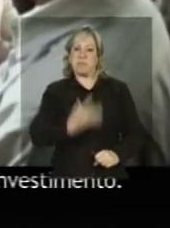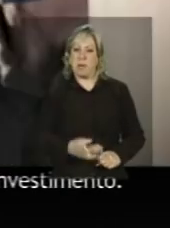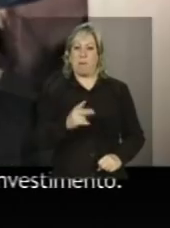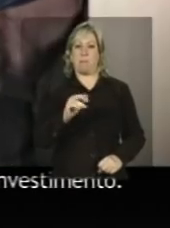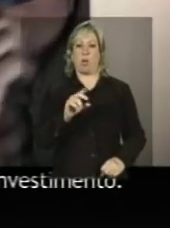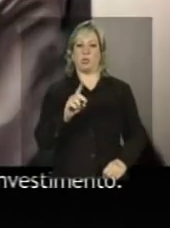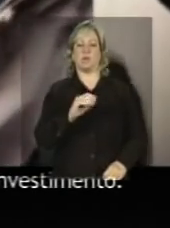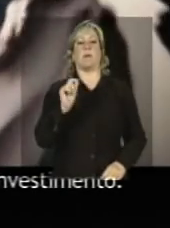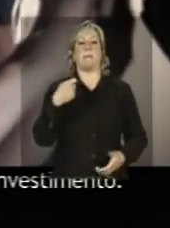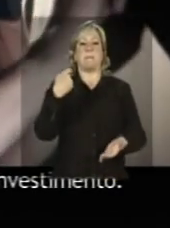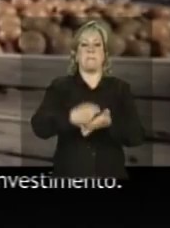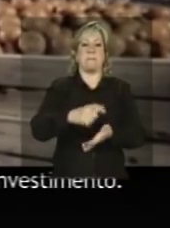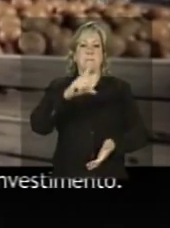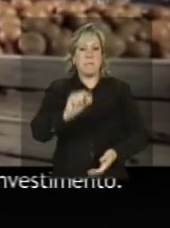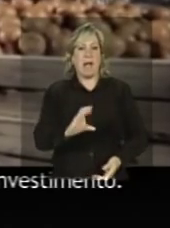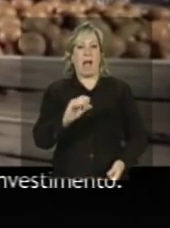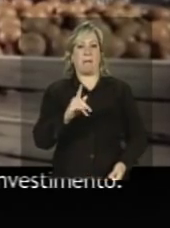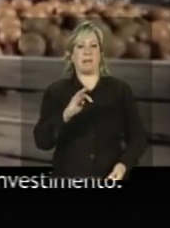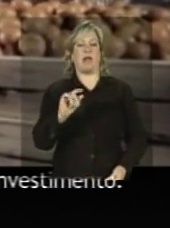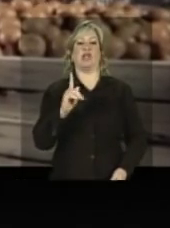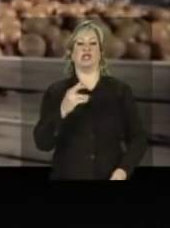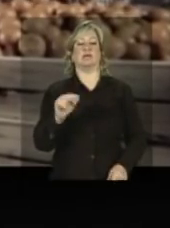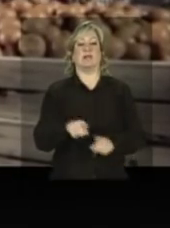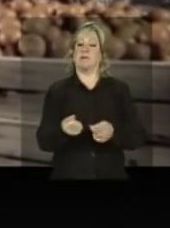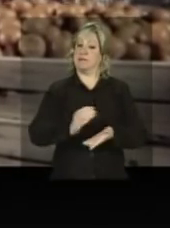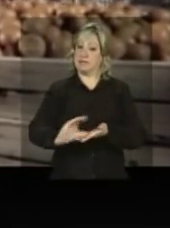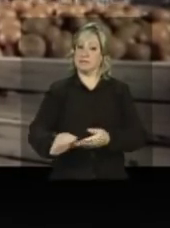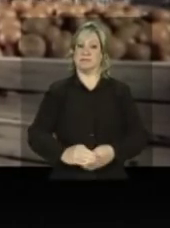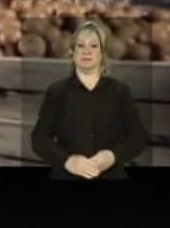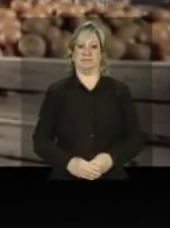pagando menos por capital de giro e de investimento.